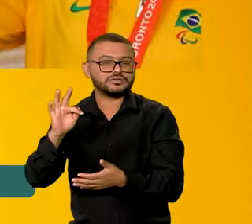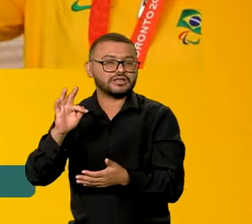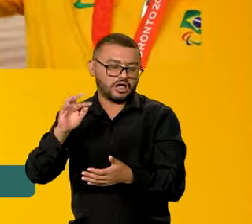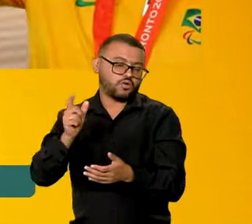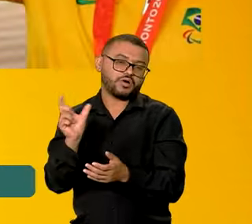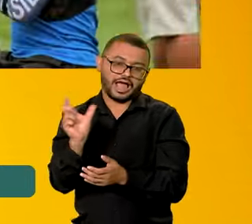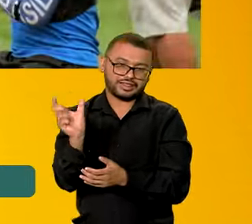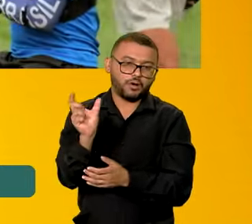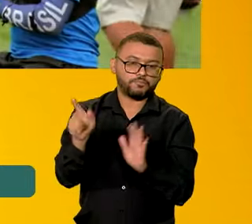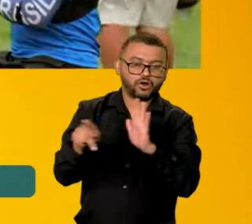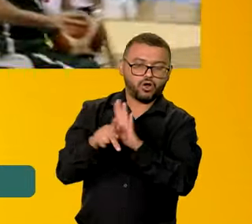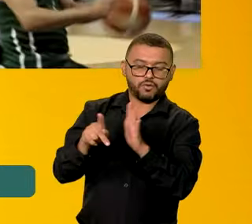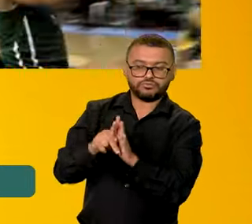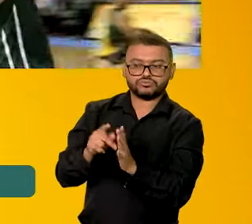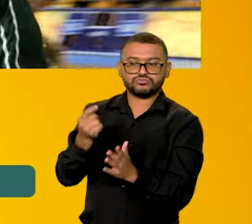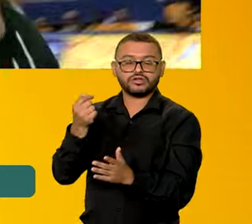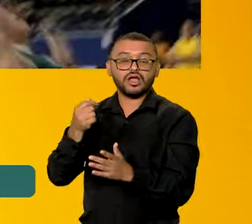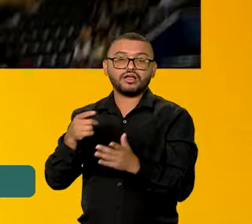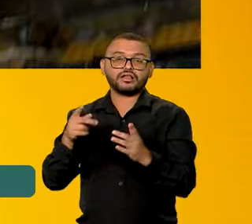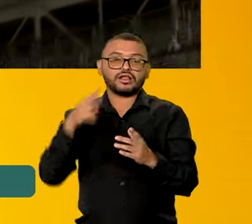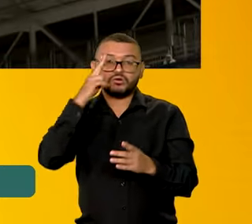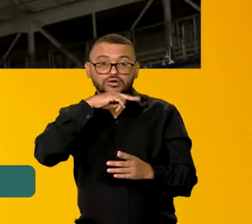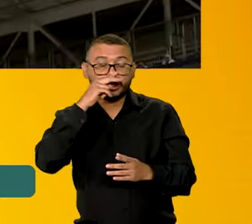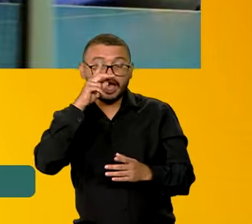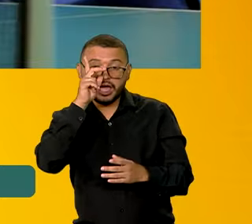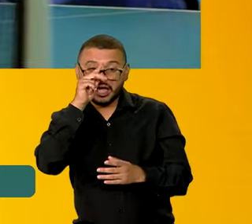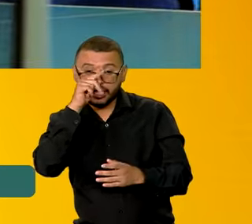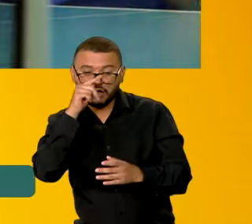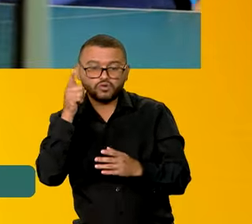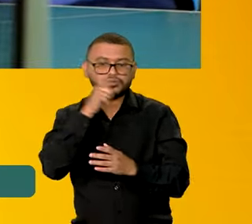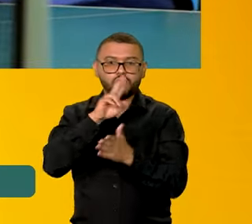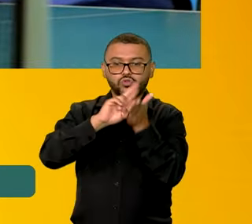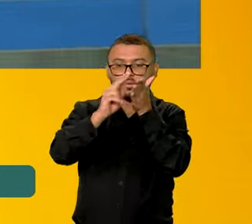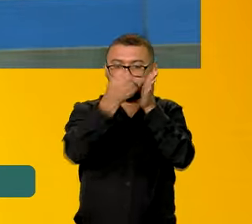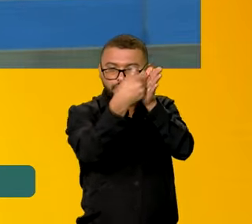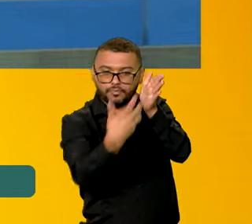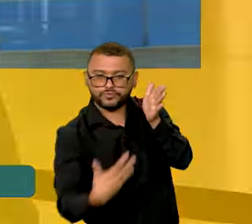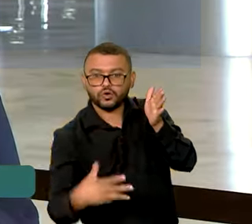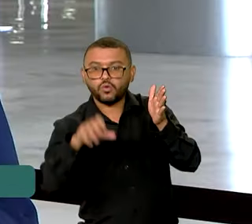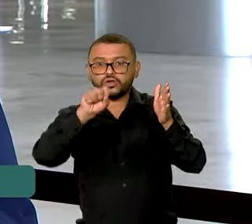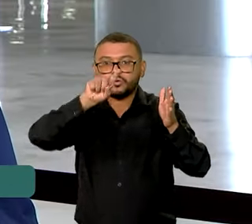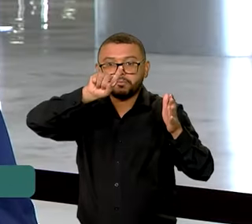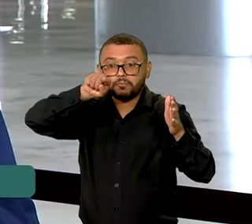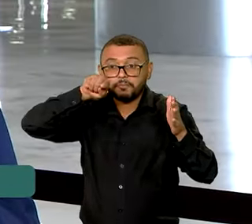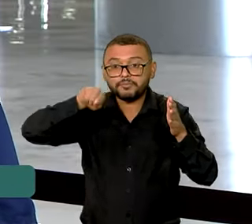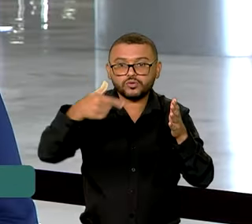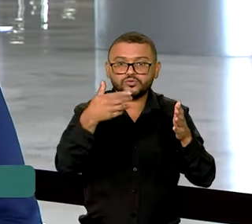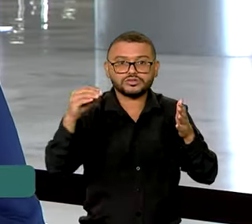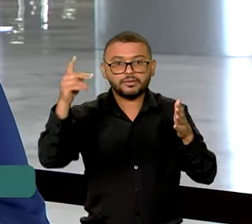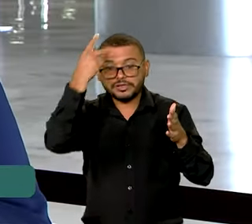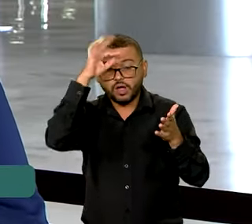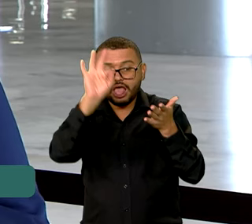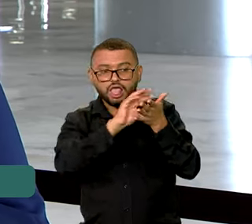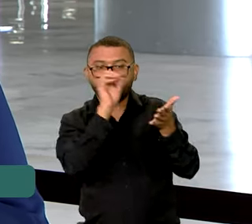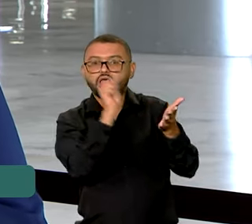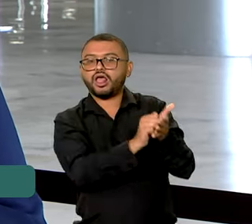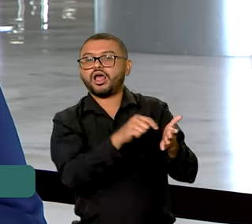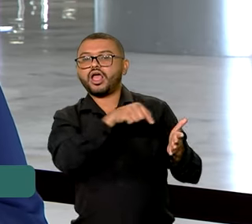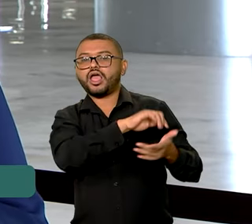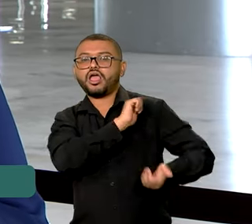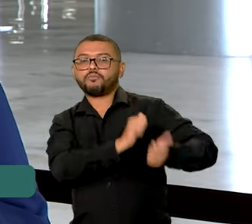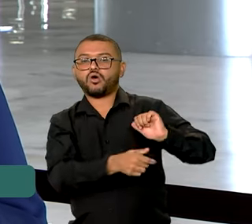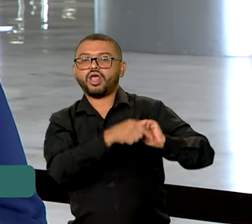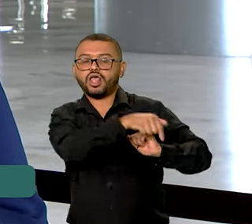Atleta, o Diário Oficial da União publicou hoje a lista com mais de 8.700 atletas que estão inscritos no programa. Além dos